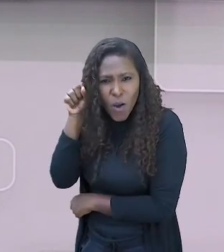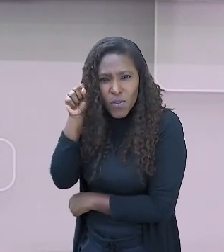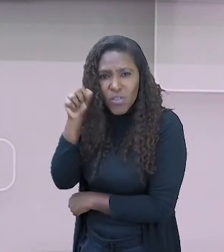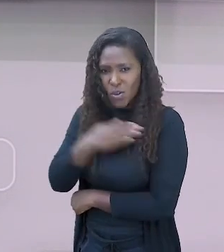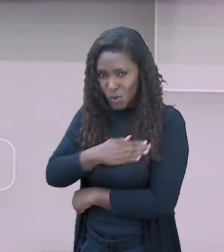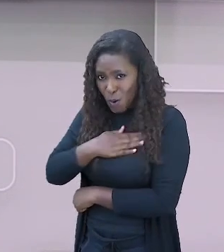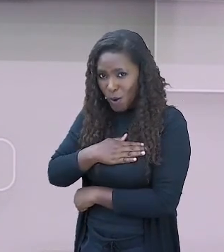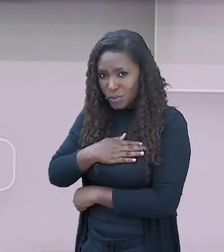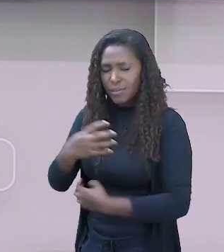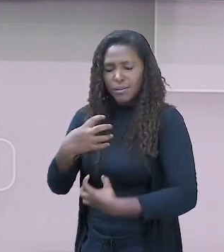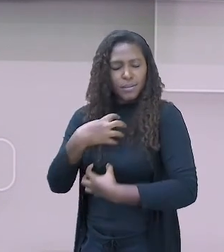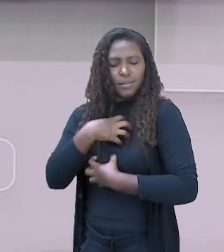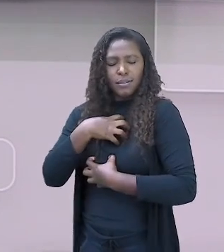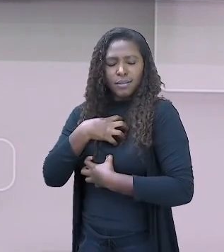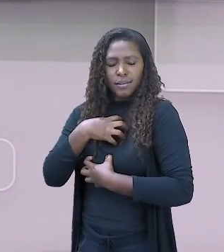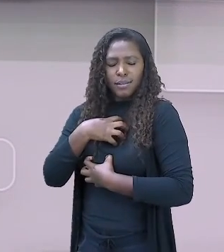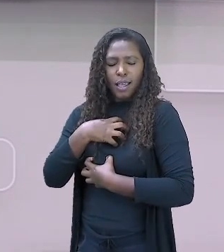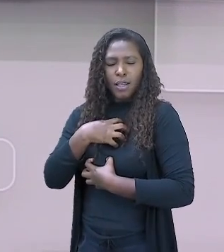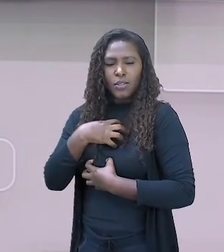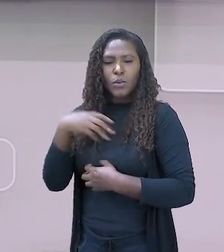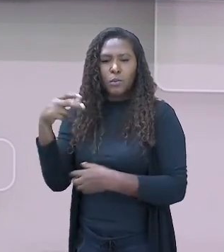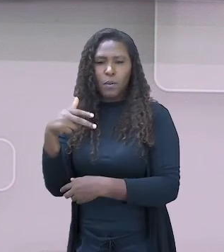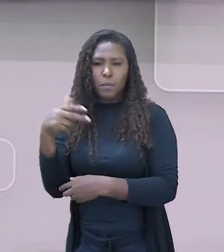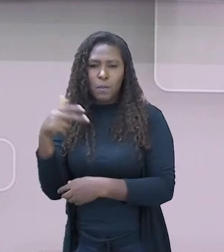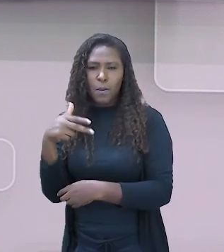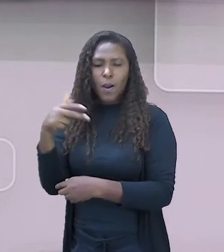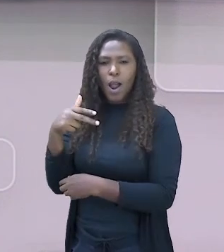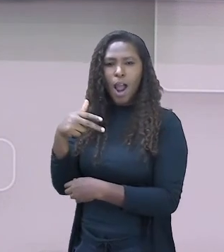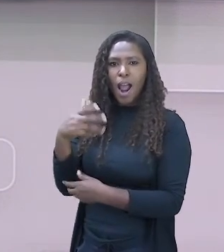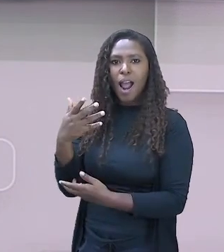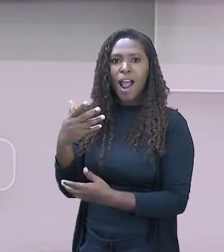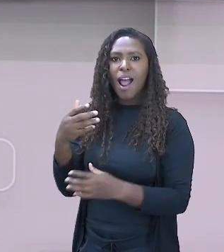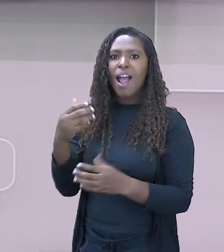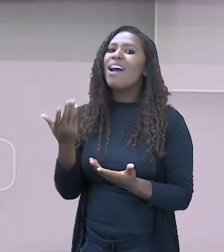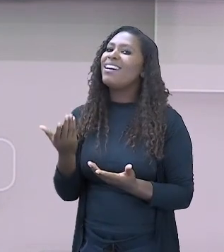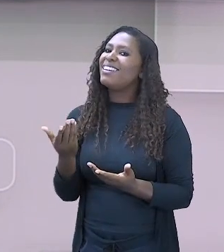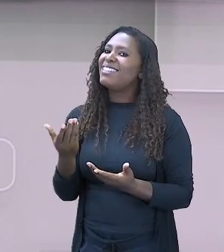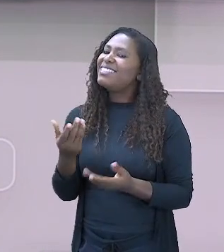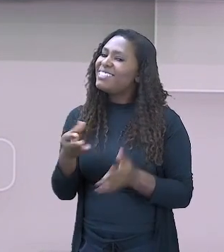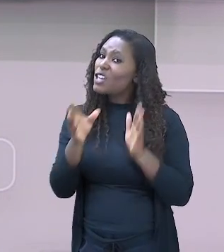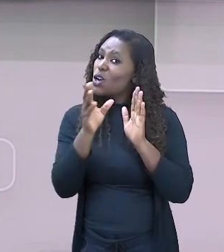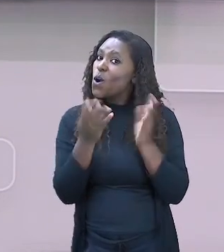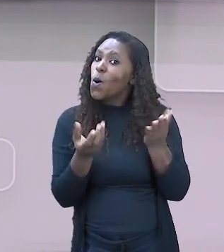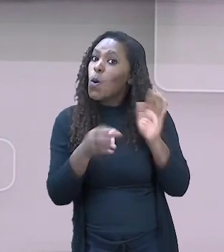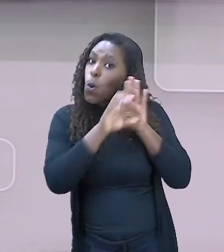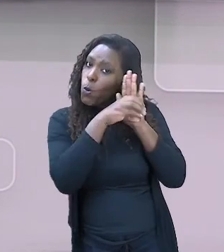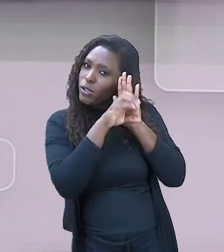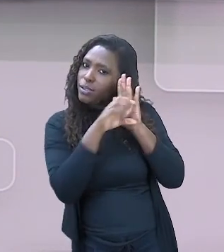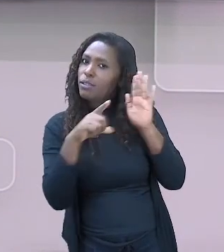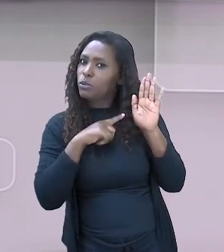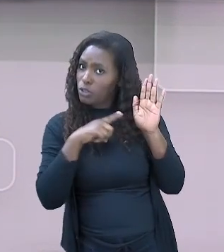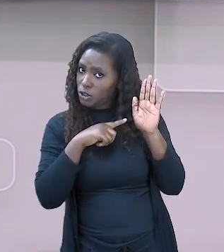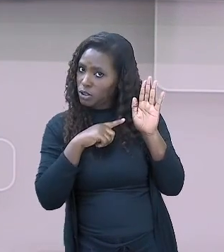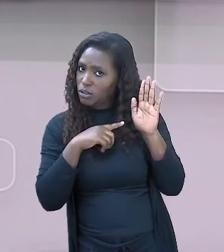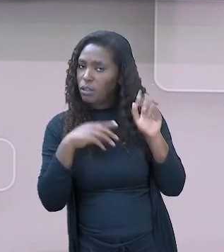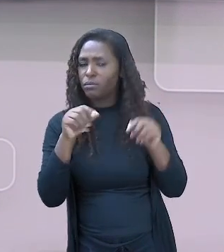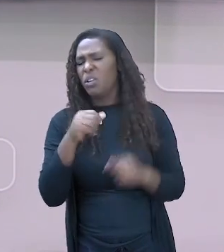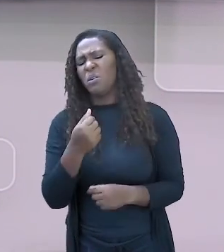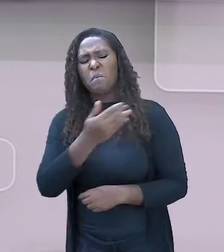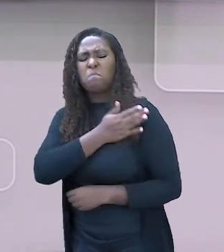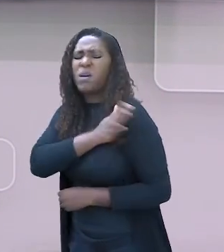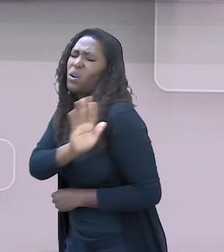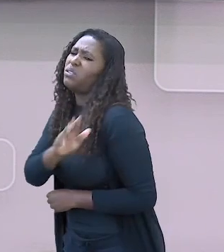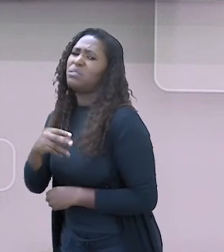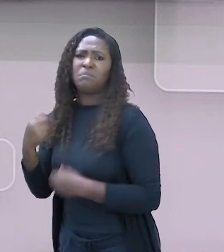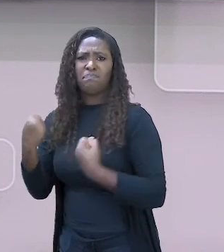Tinham esse conceito do rap? Eu espero que sim, que não tenhamos preconceito, porque o